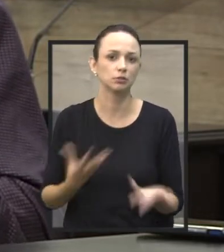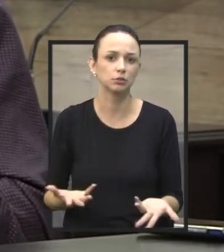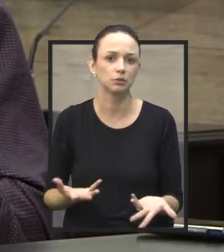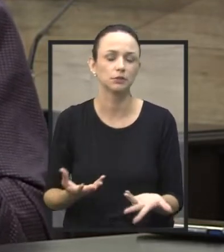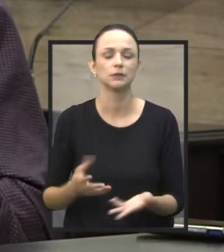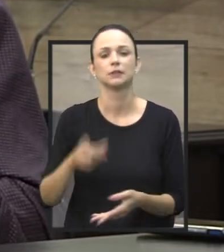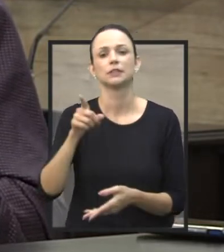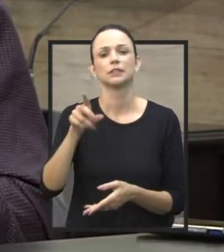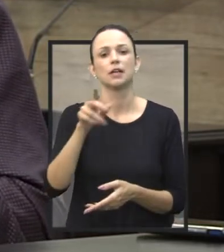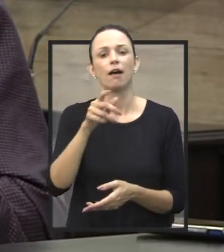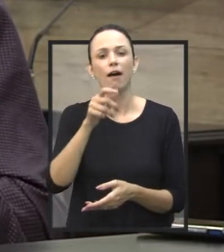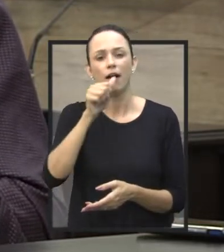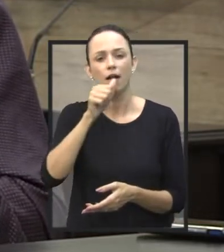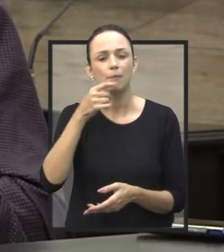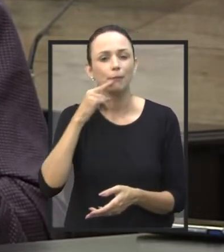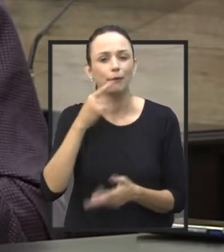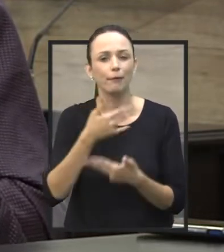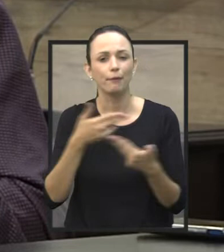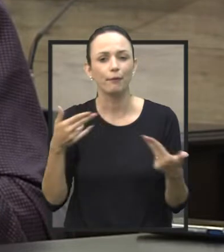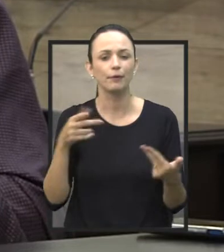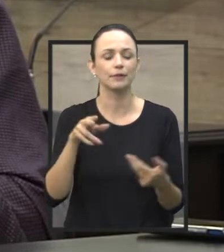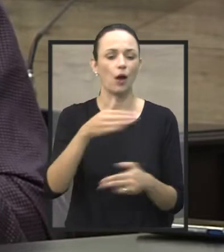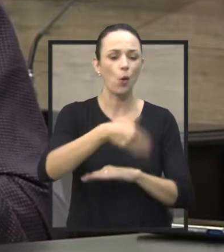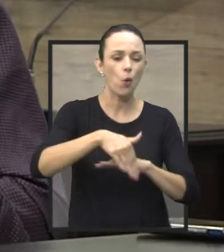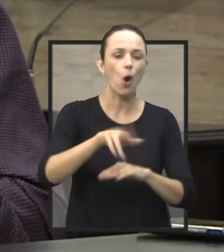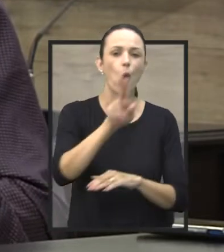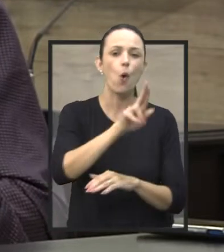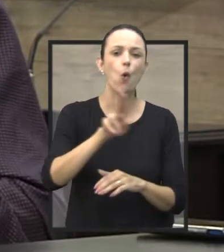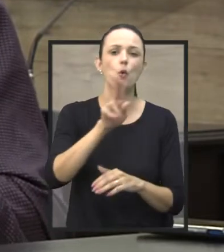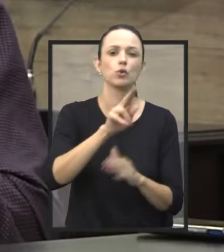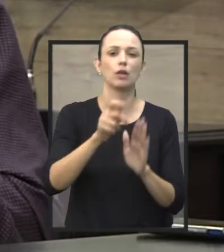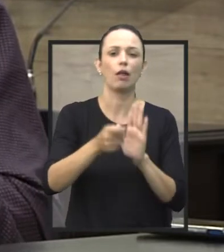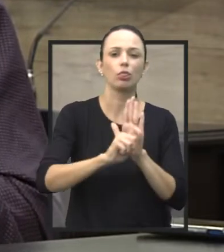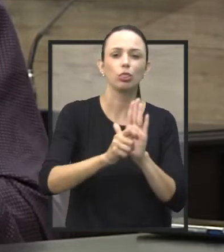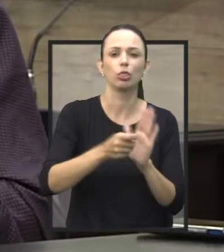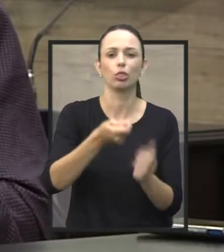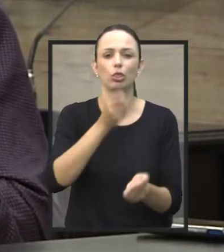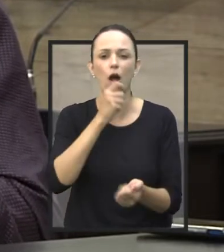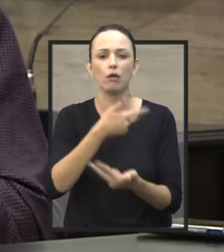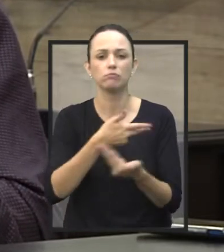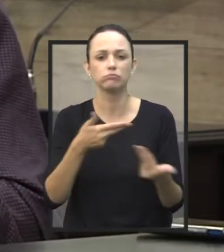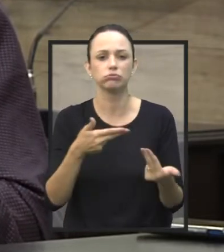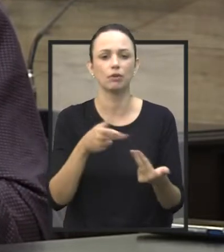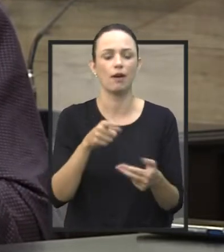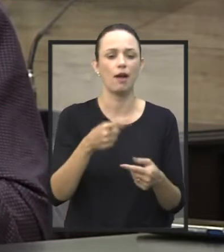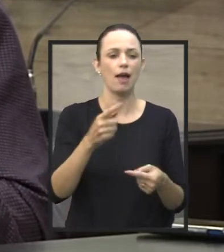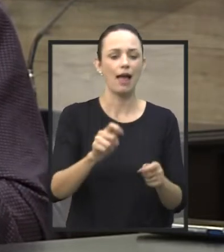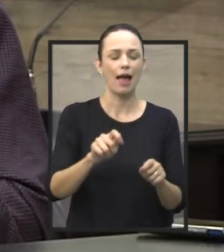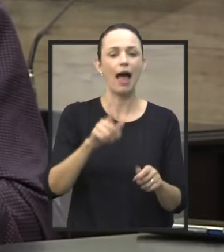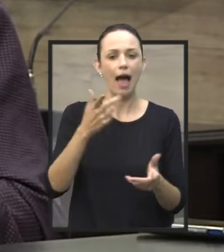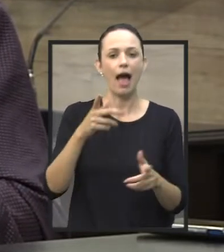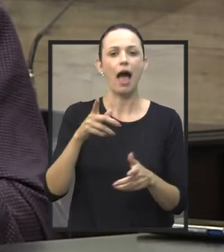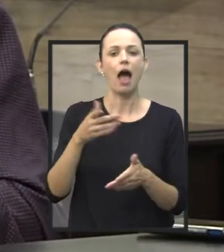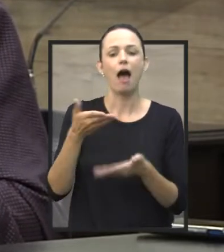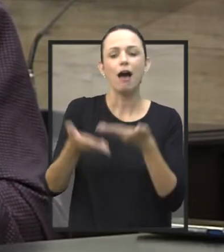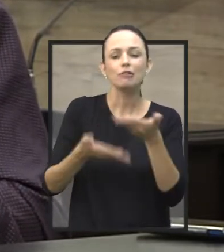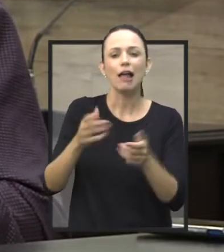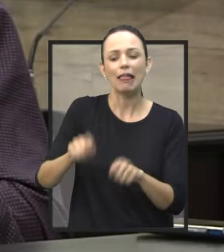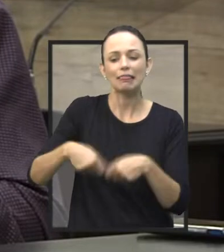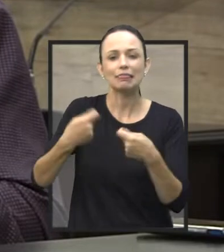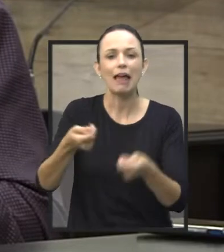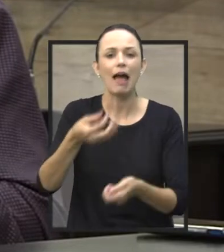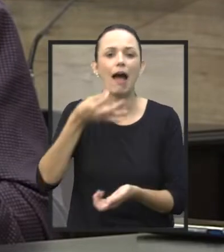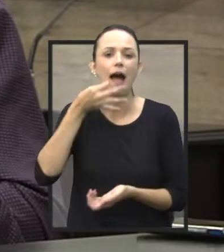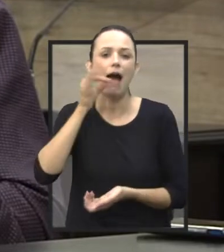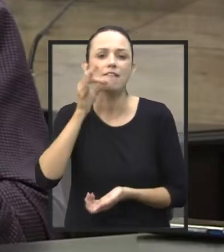usando drogas, aí a política de assistência social dá a ele café da manhã, almoço, janta,